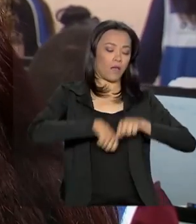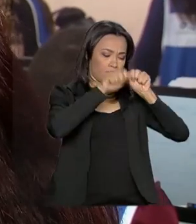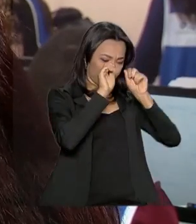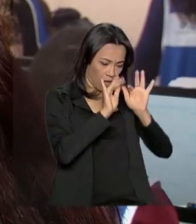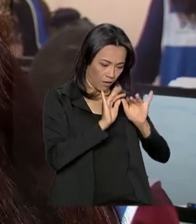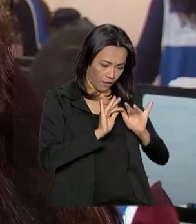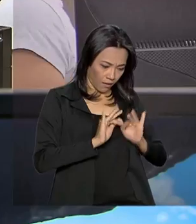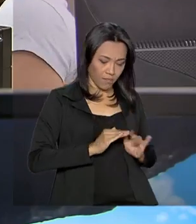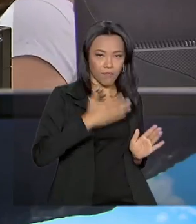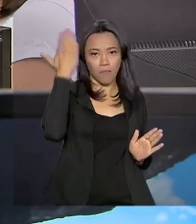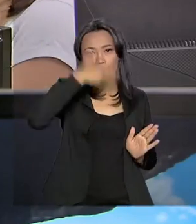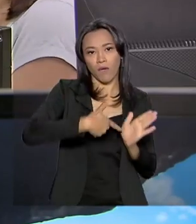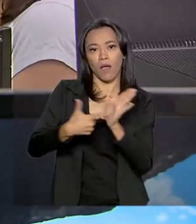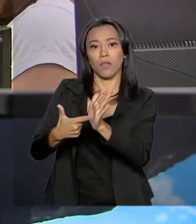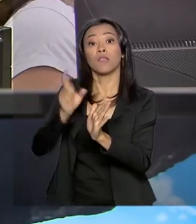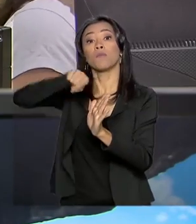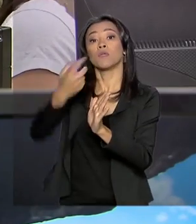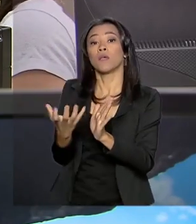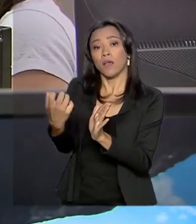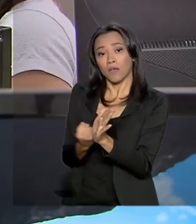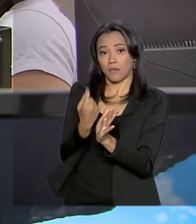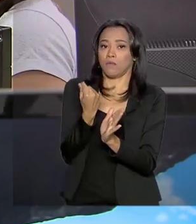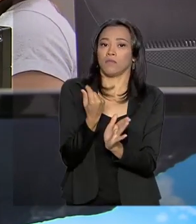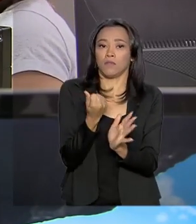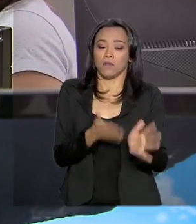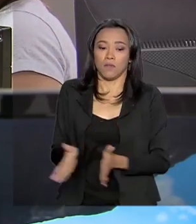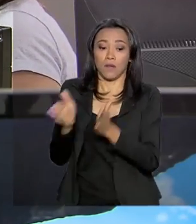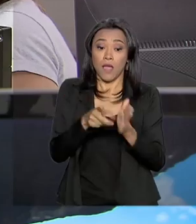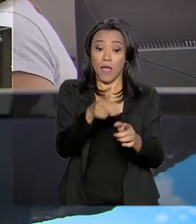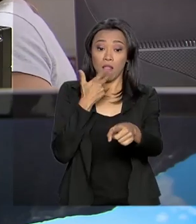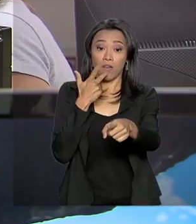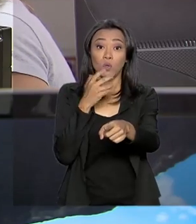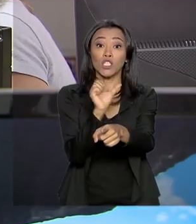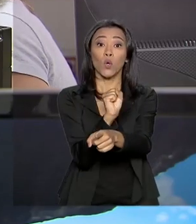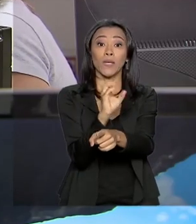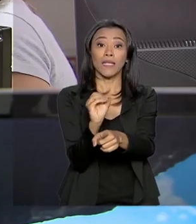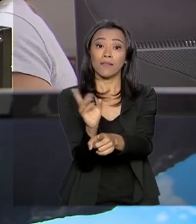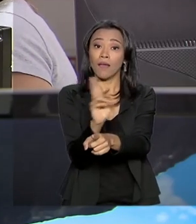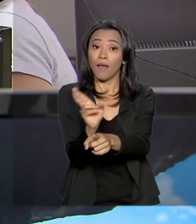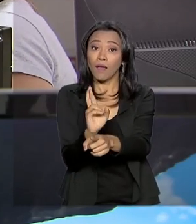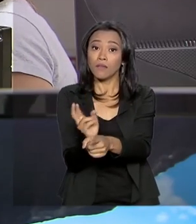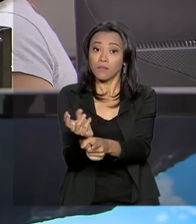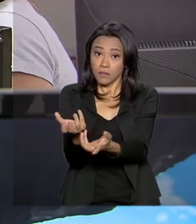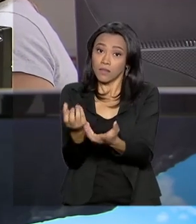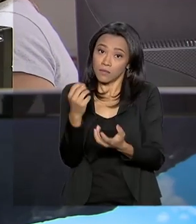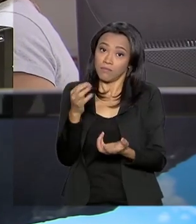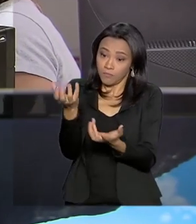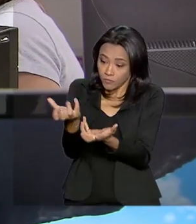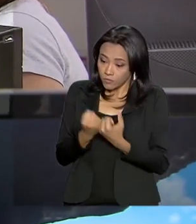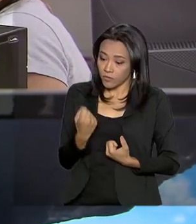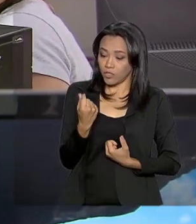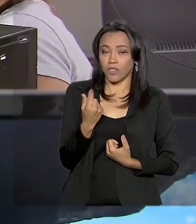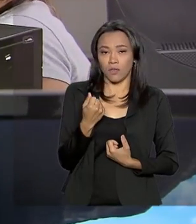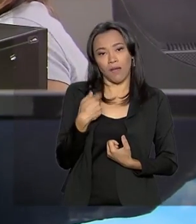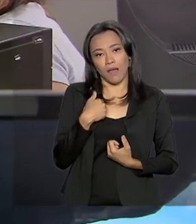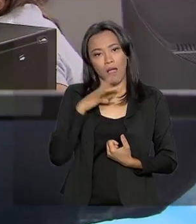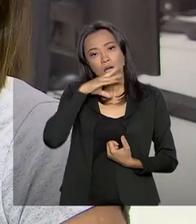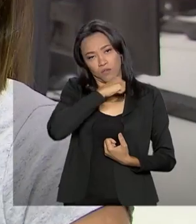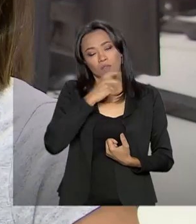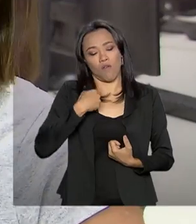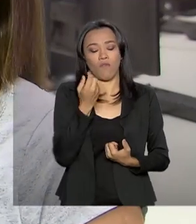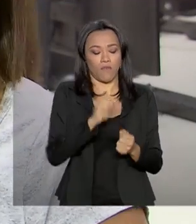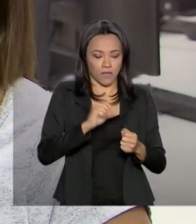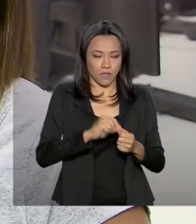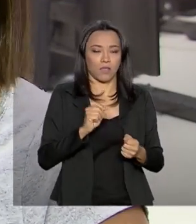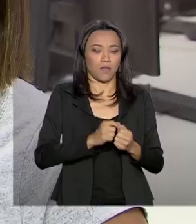esse valorzinho aí. Marli ficou sabendo que tinha R$ 80,00 de restituição e fez questão de declarar o imposto de renda.